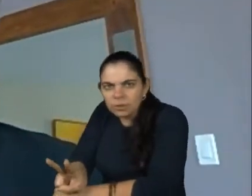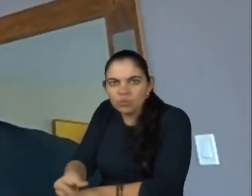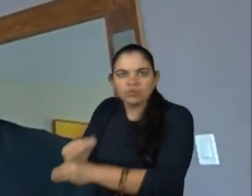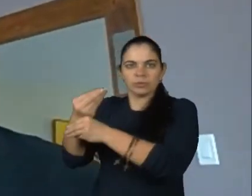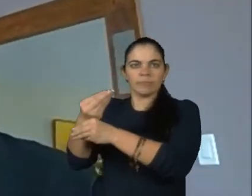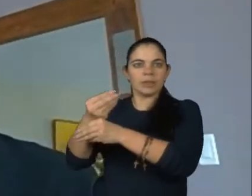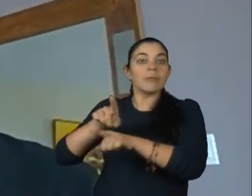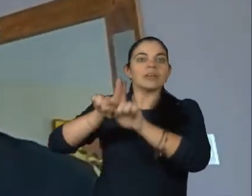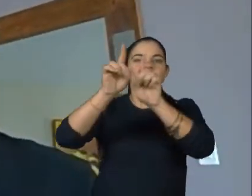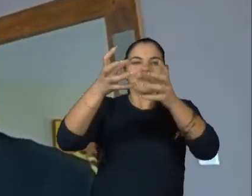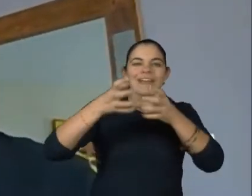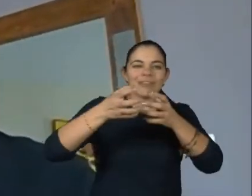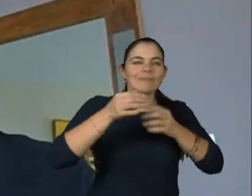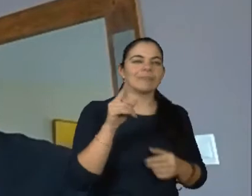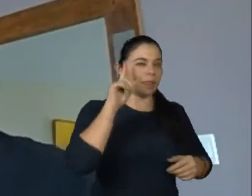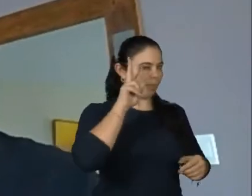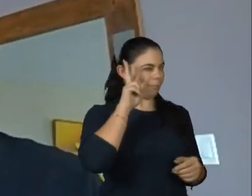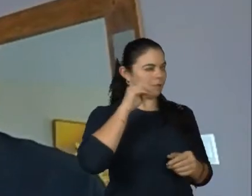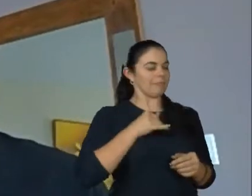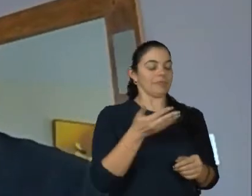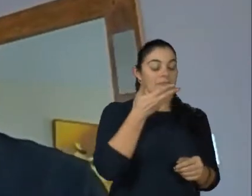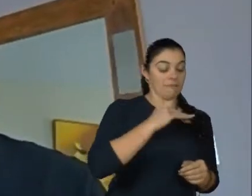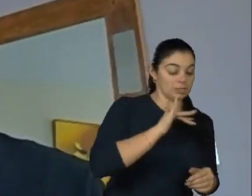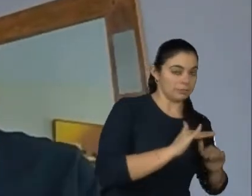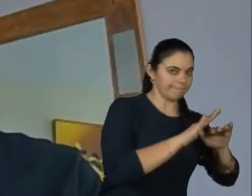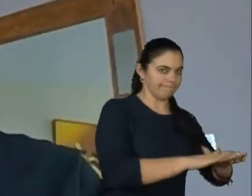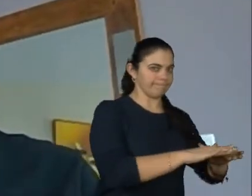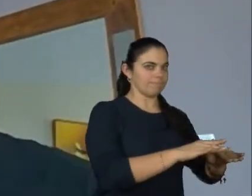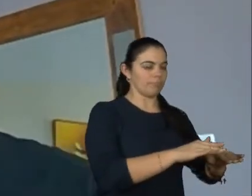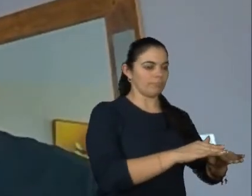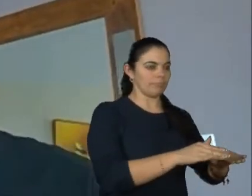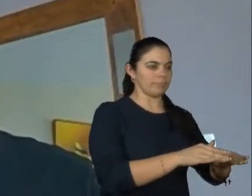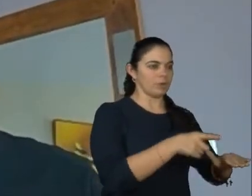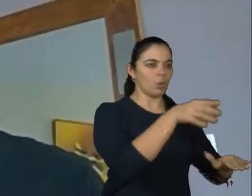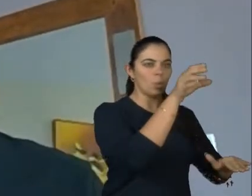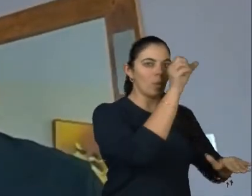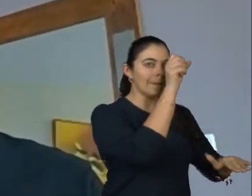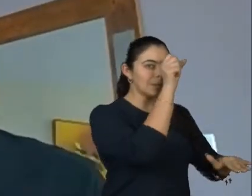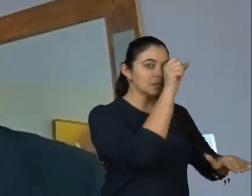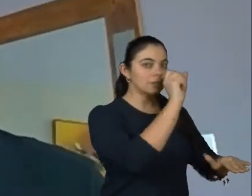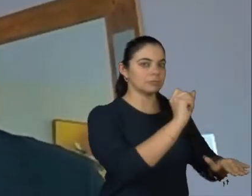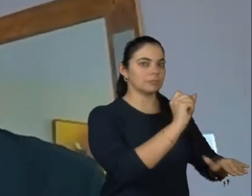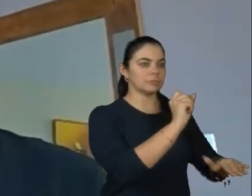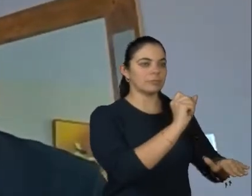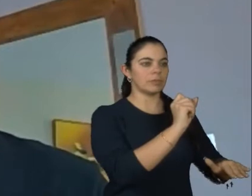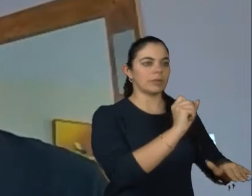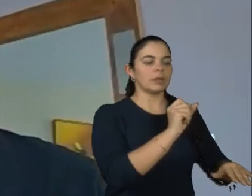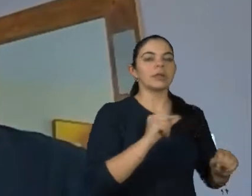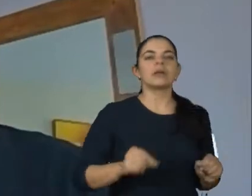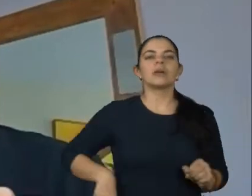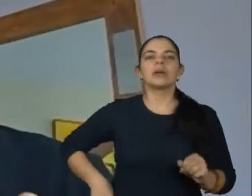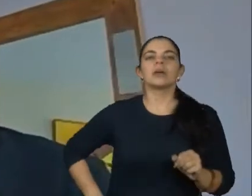primeira coisa que eu quero compartilhar com vocês era com relação ao aprendizado, né? Ao aprendizado.